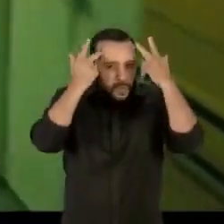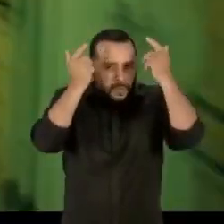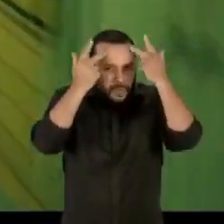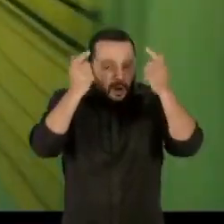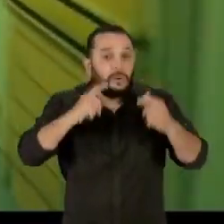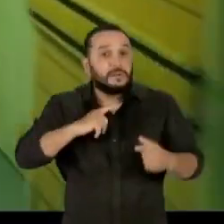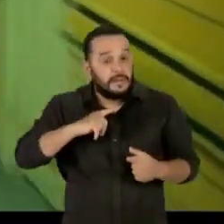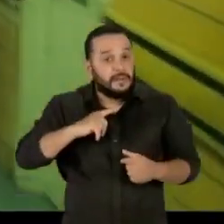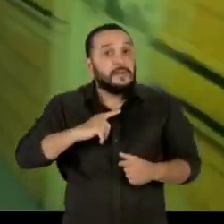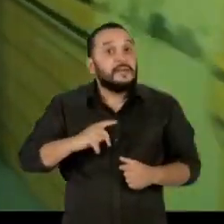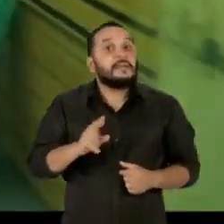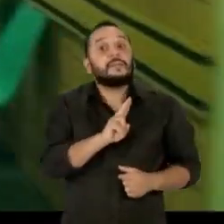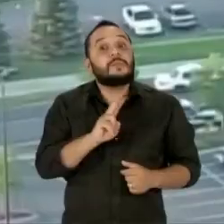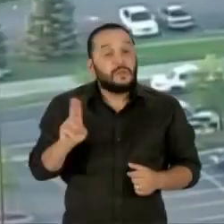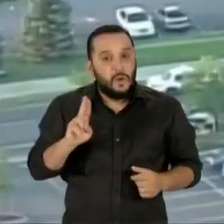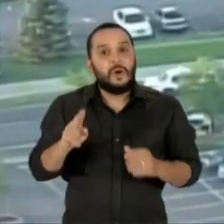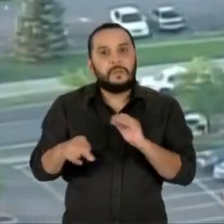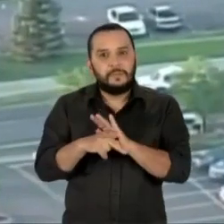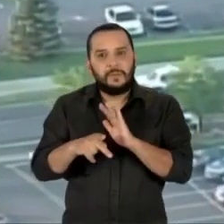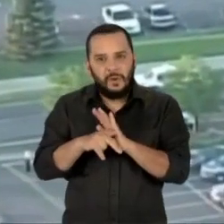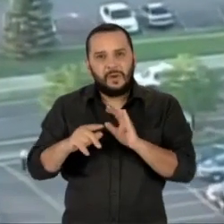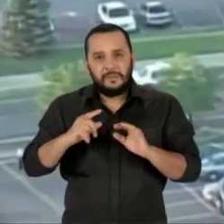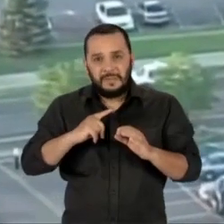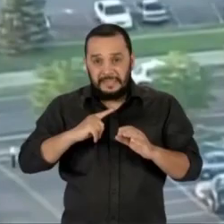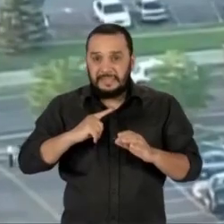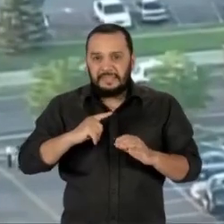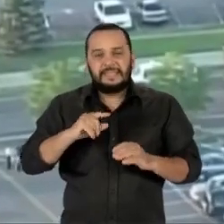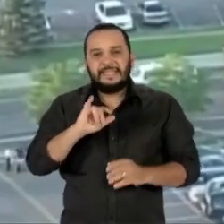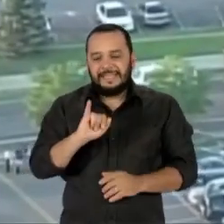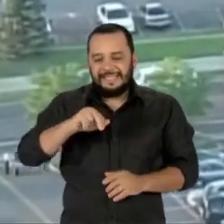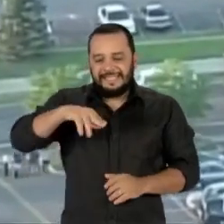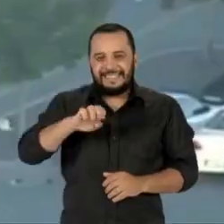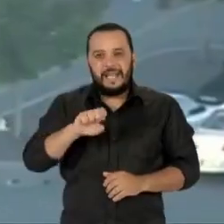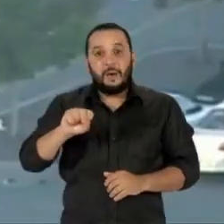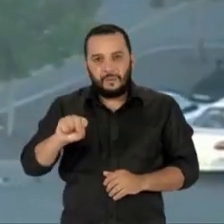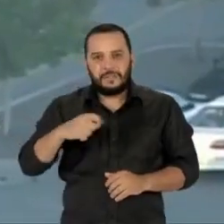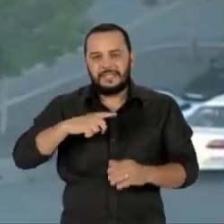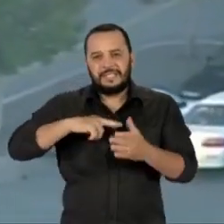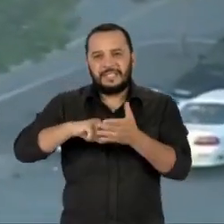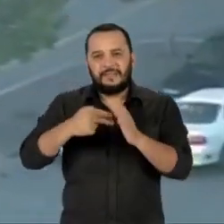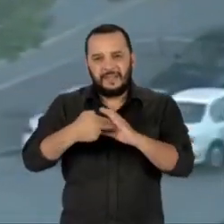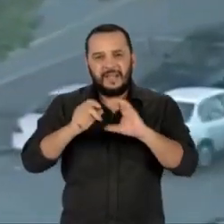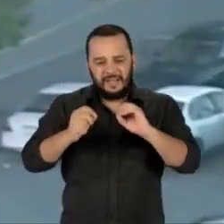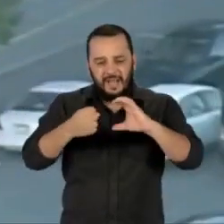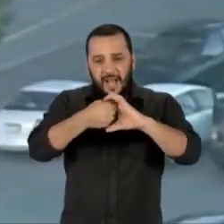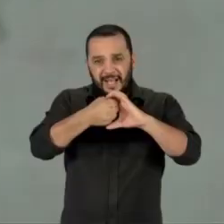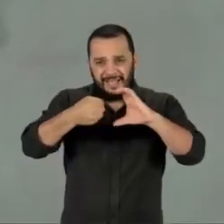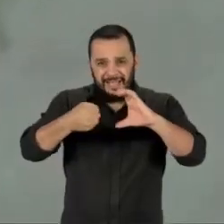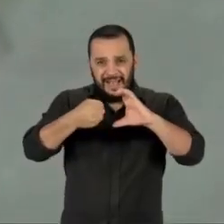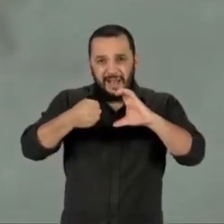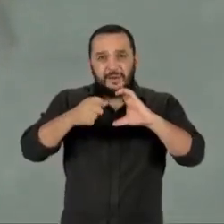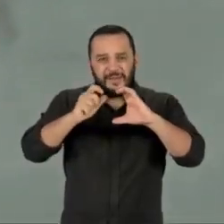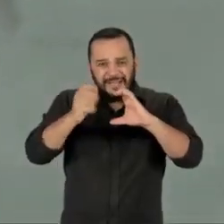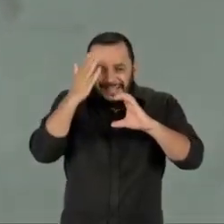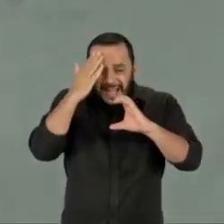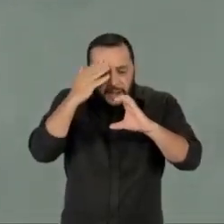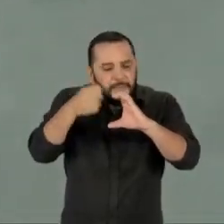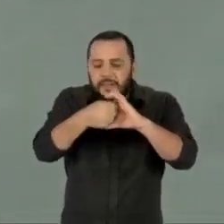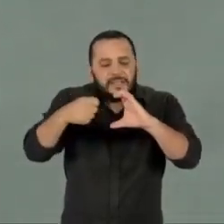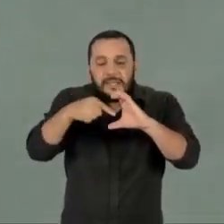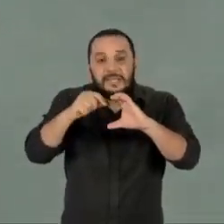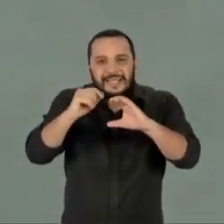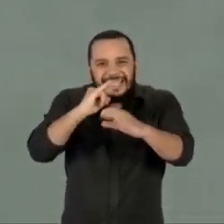até nome na literatura underground, os incels. Eles habitam o submundo dos fóruns da Deep Web e ali trocam